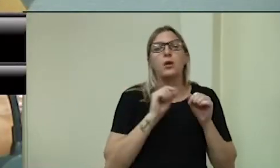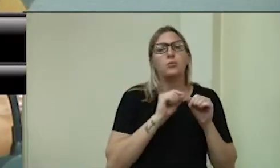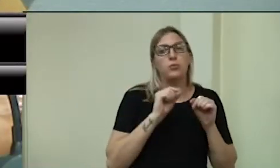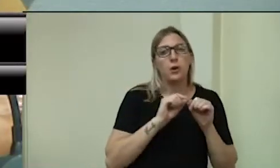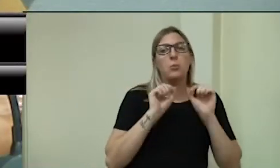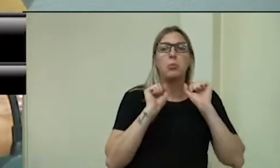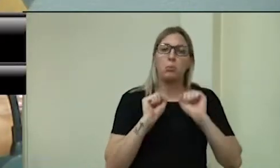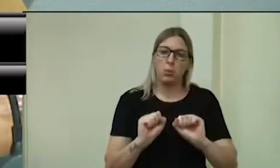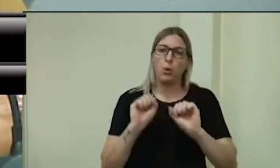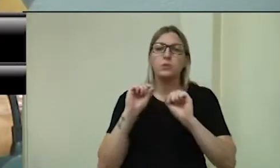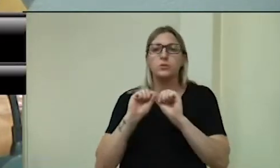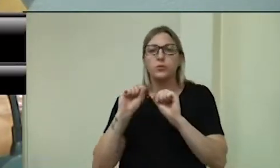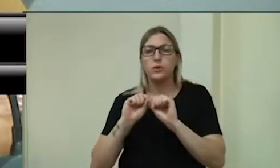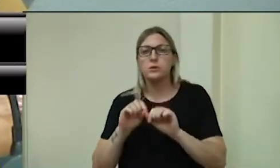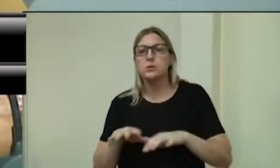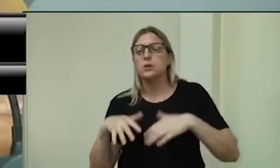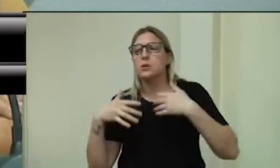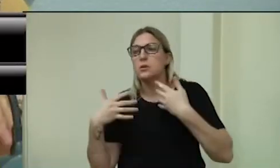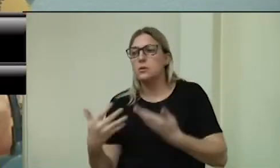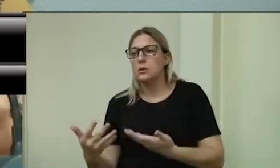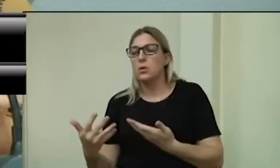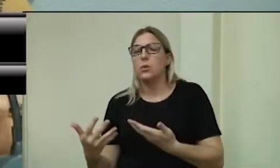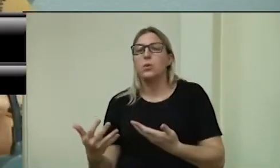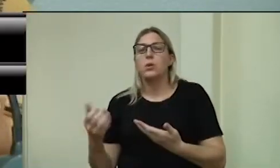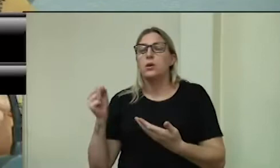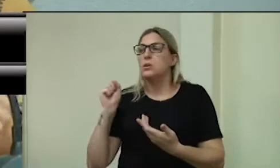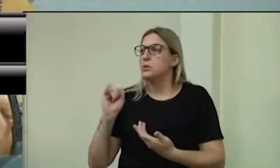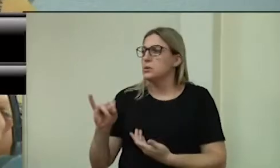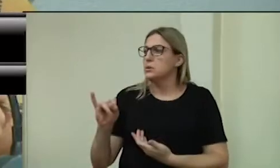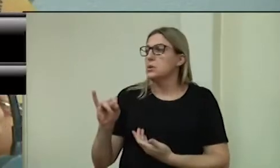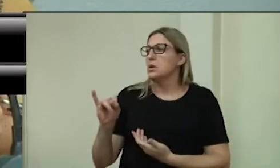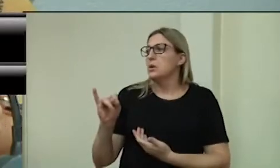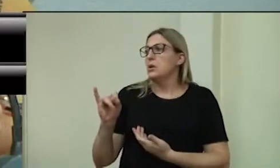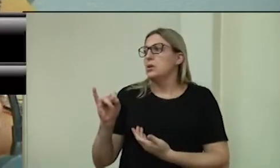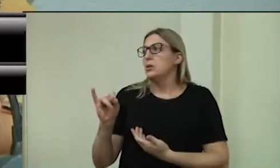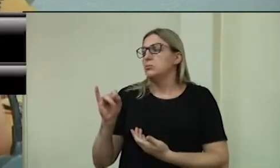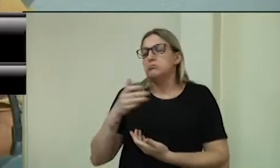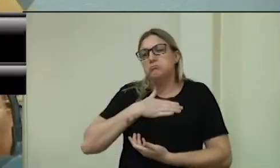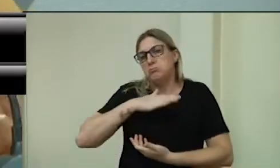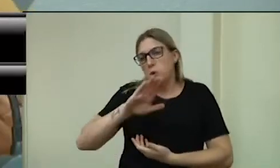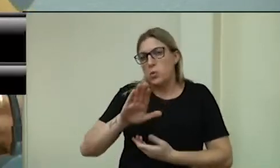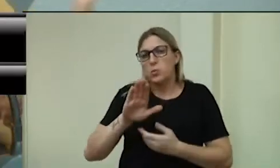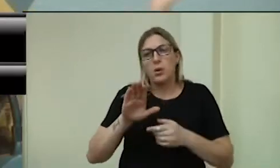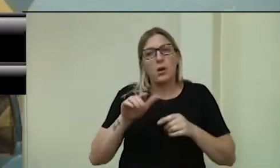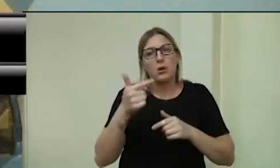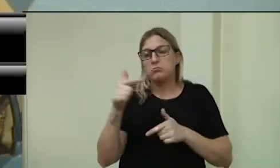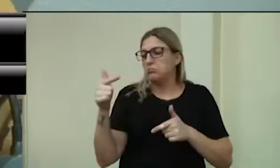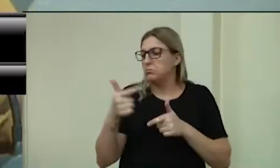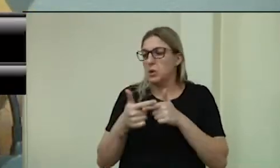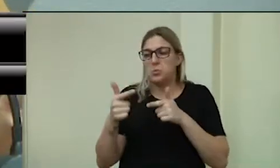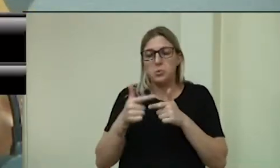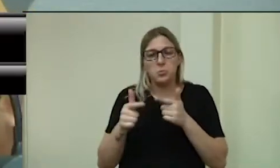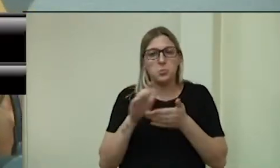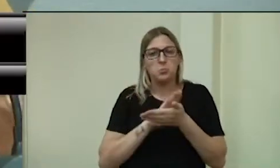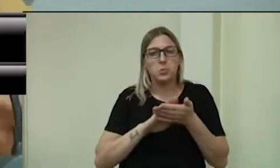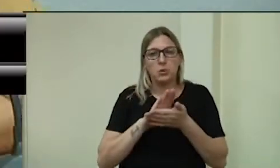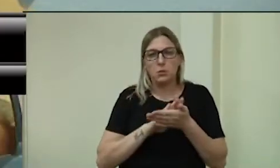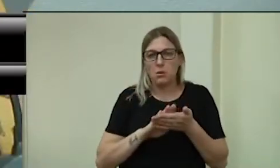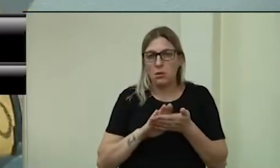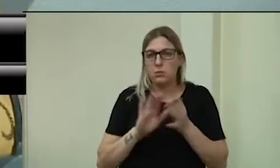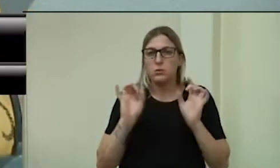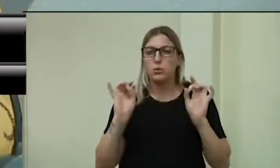Então, se por ventura se posicionar em contrário, não tem problema nenhum. gente está apenas